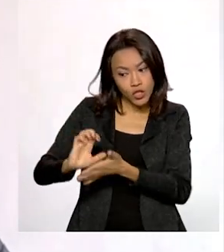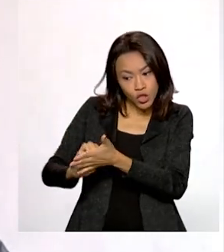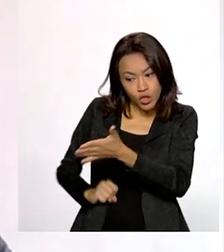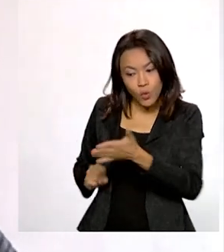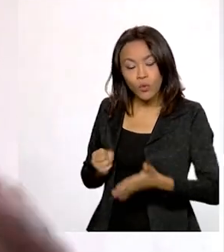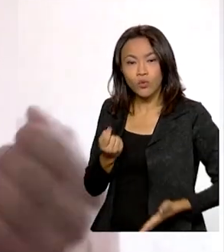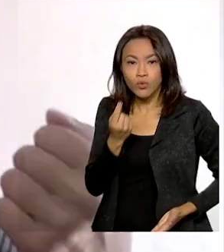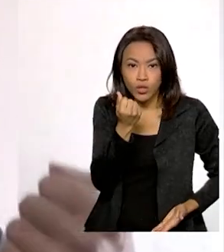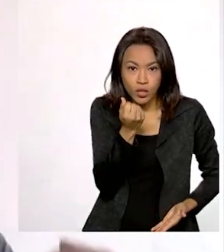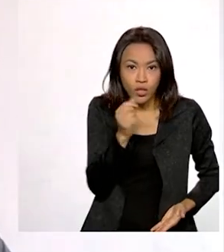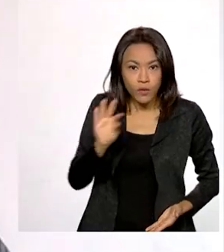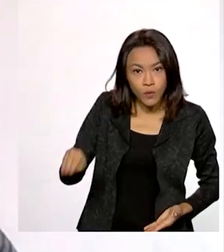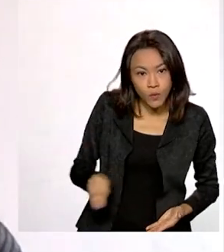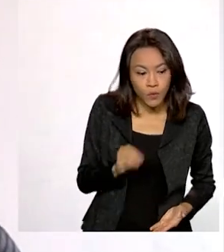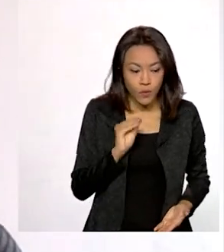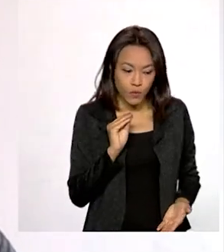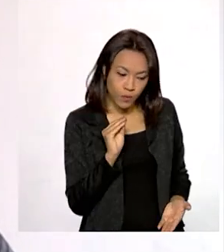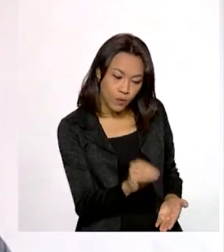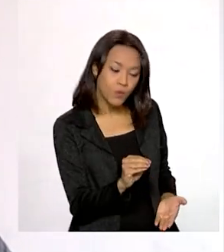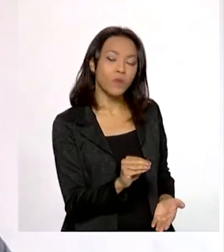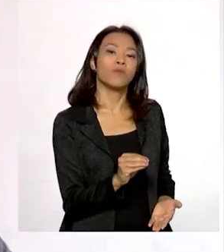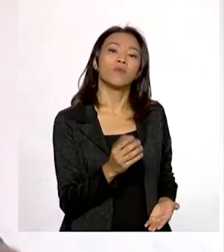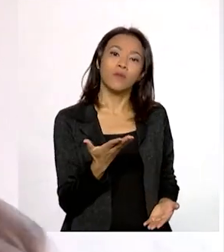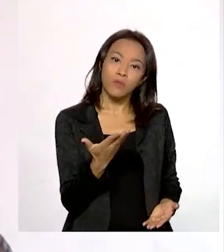da empresa e passou para o bolso dele, pessoa física.